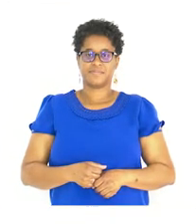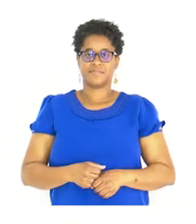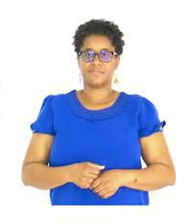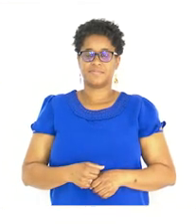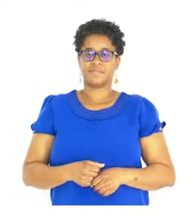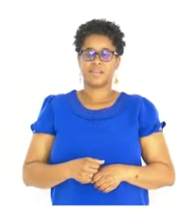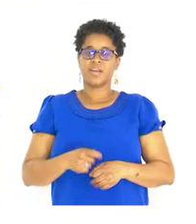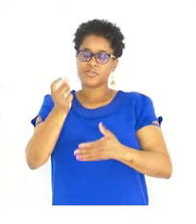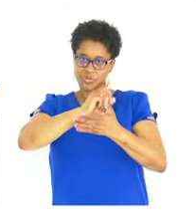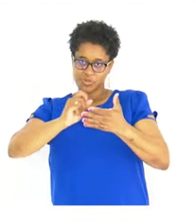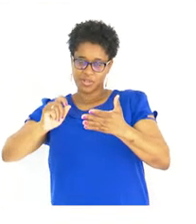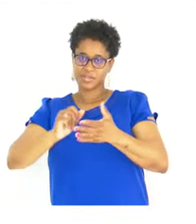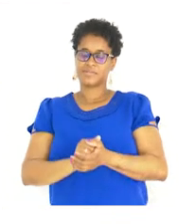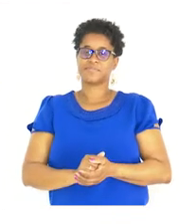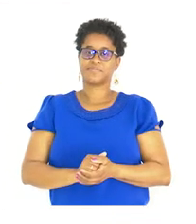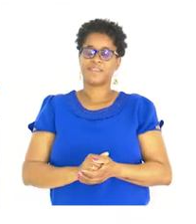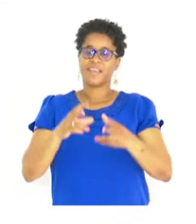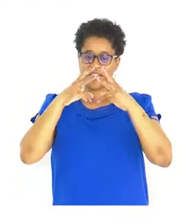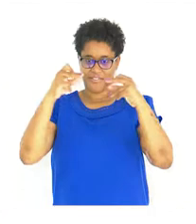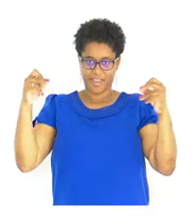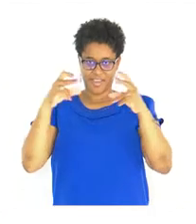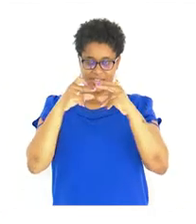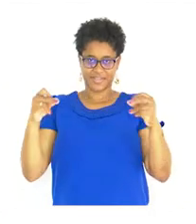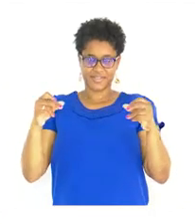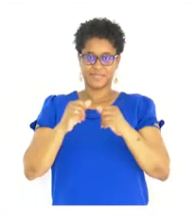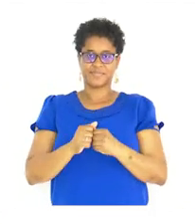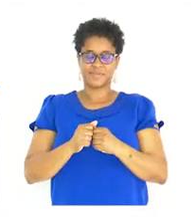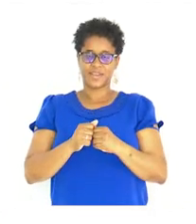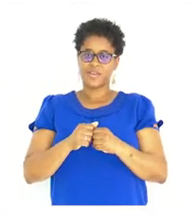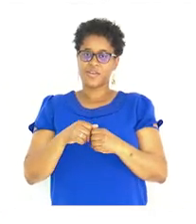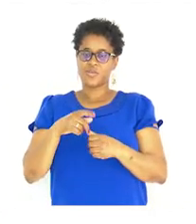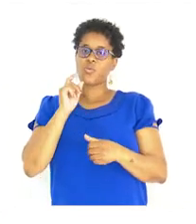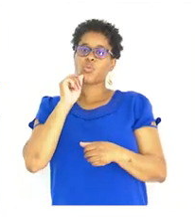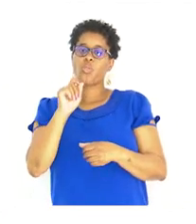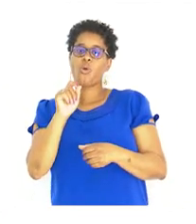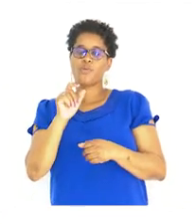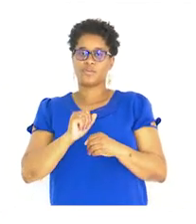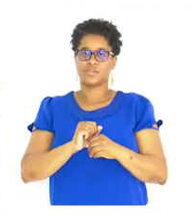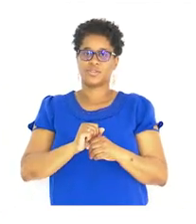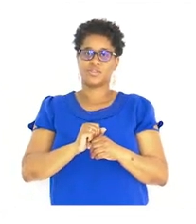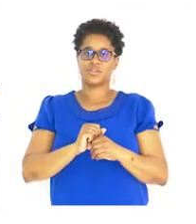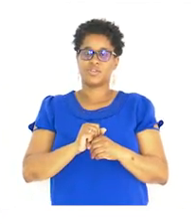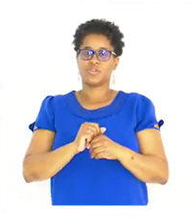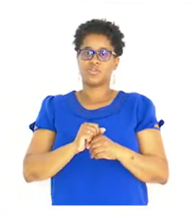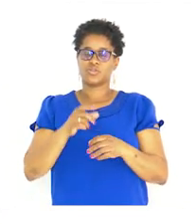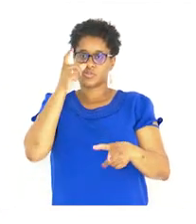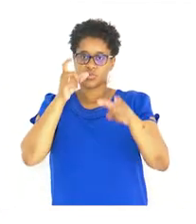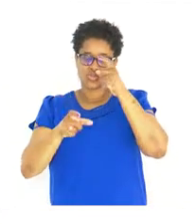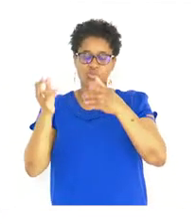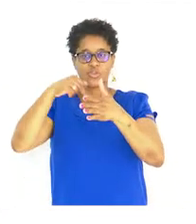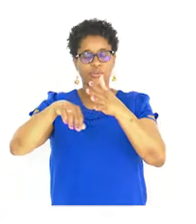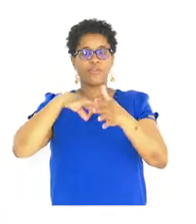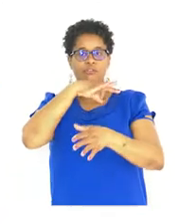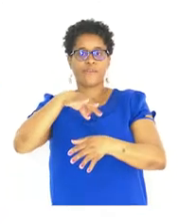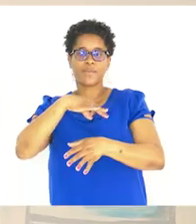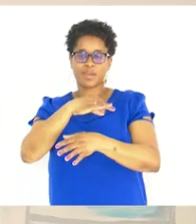Completem As frases Com os nomes Dos membros da